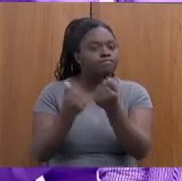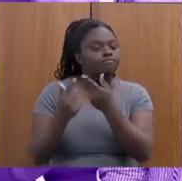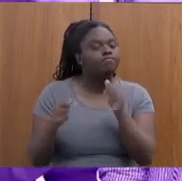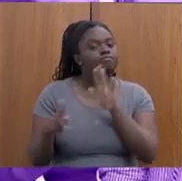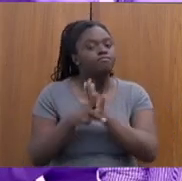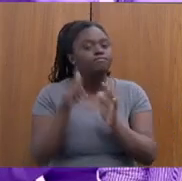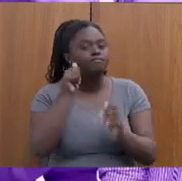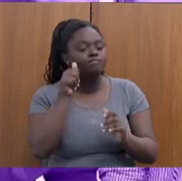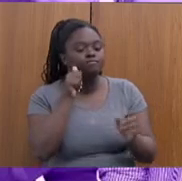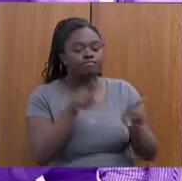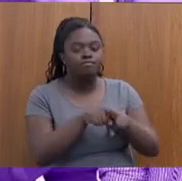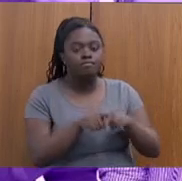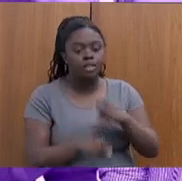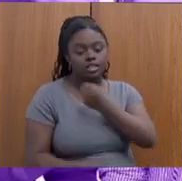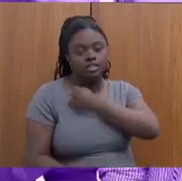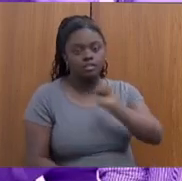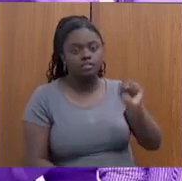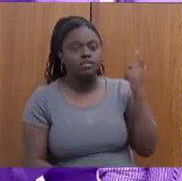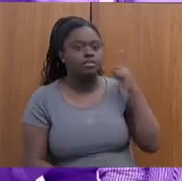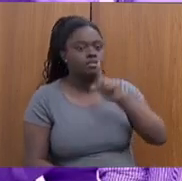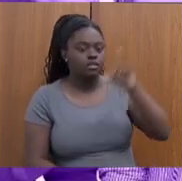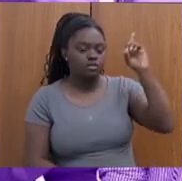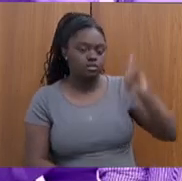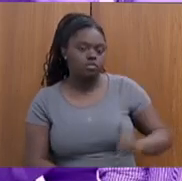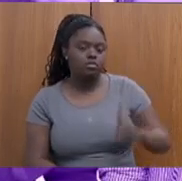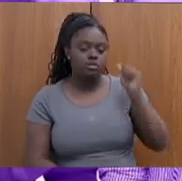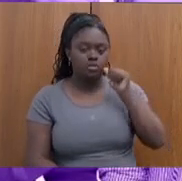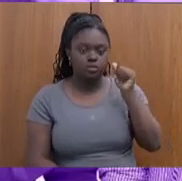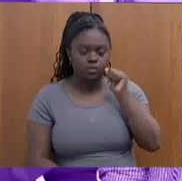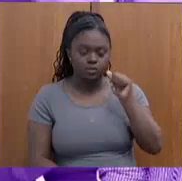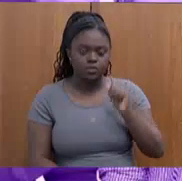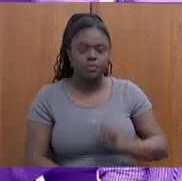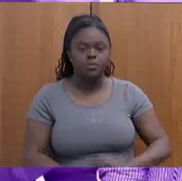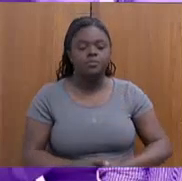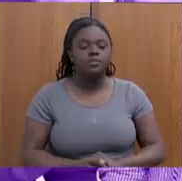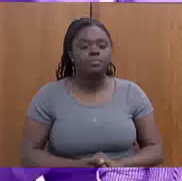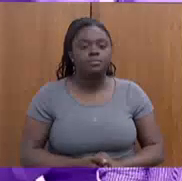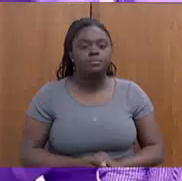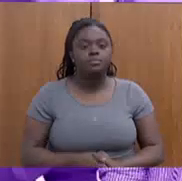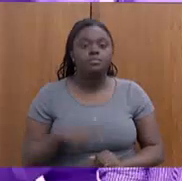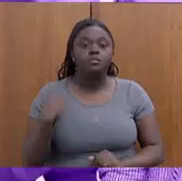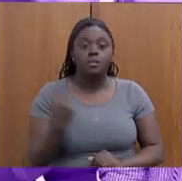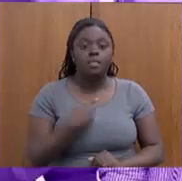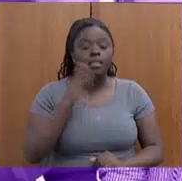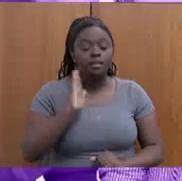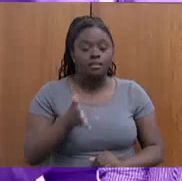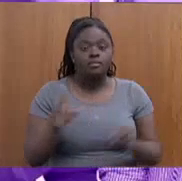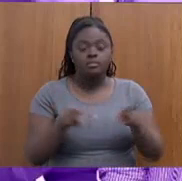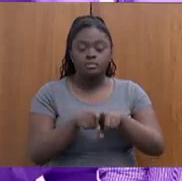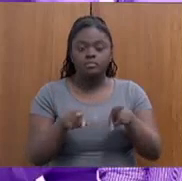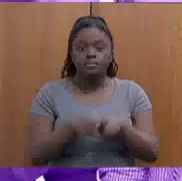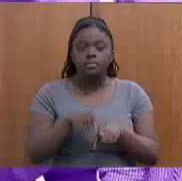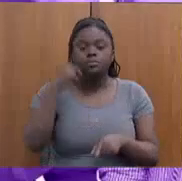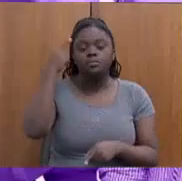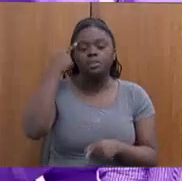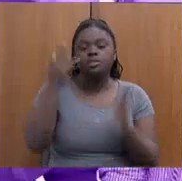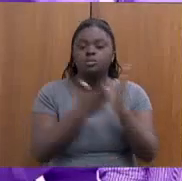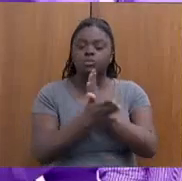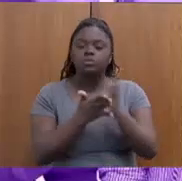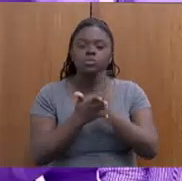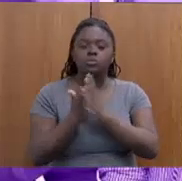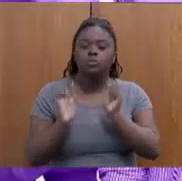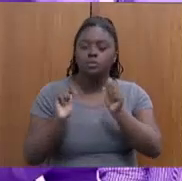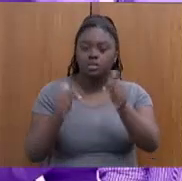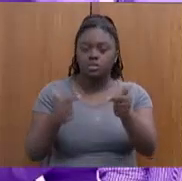promoção, defesa e garantia de direito das mulheres. A gente já também, já estamos pensando em algumas ações